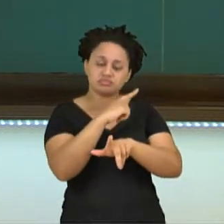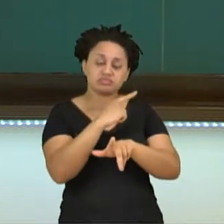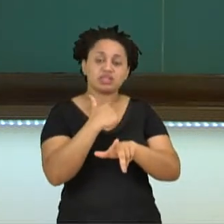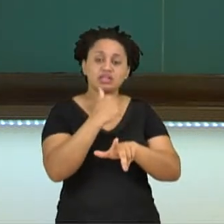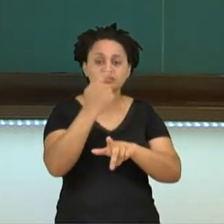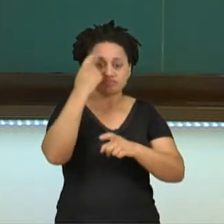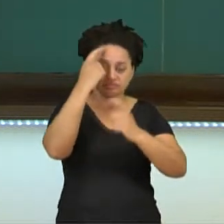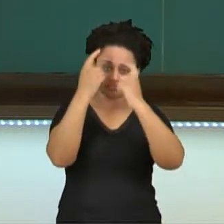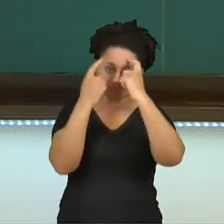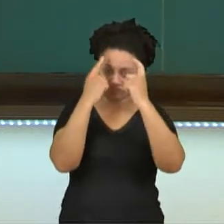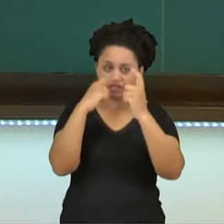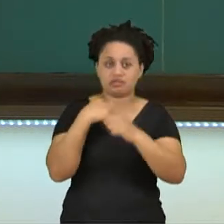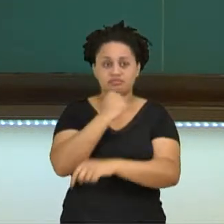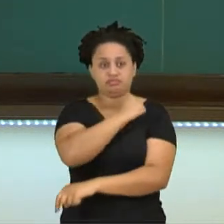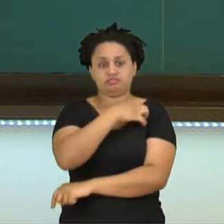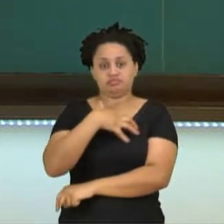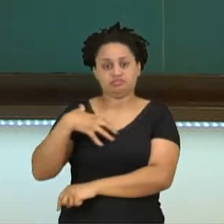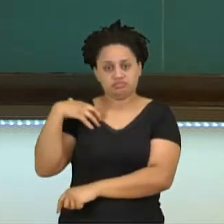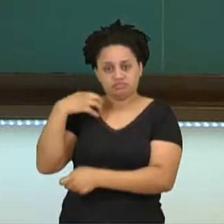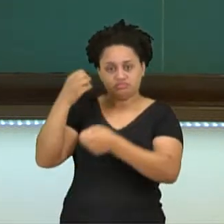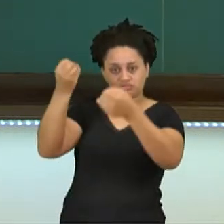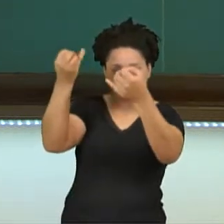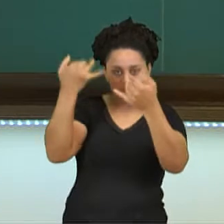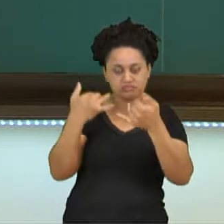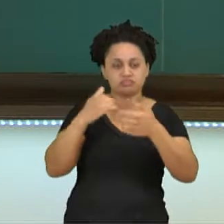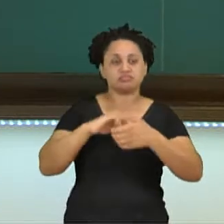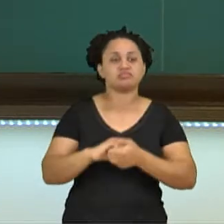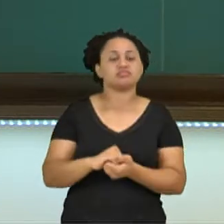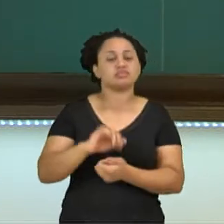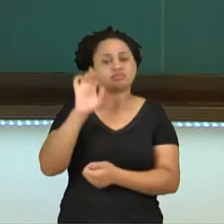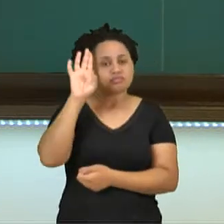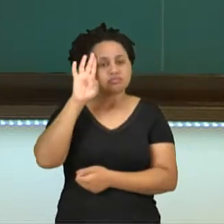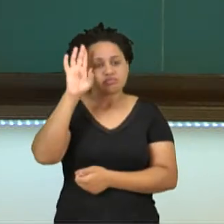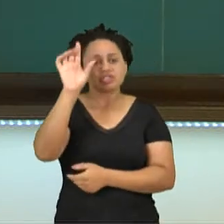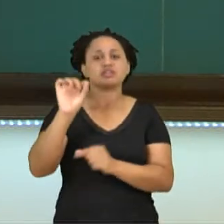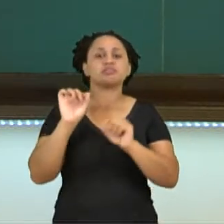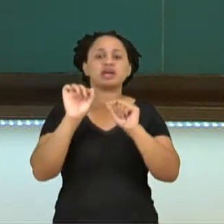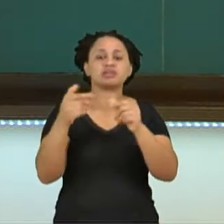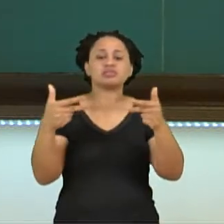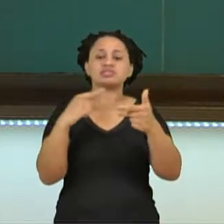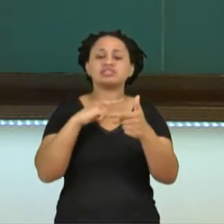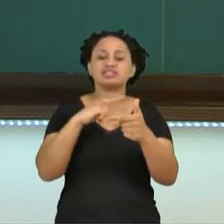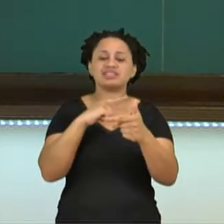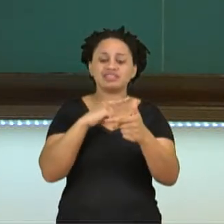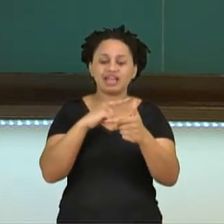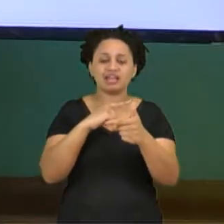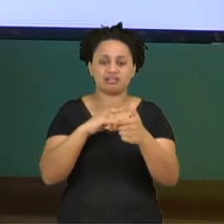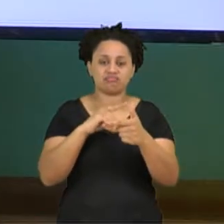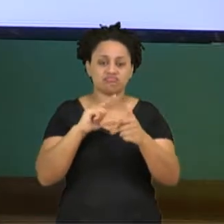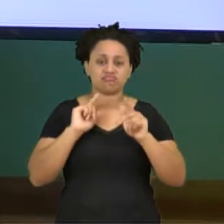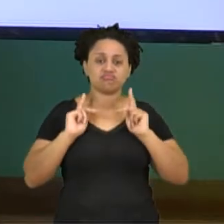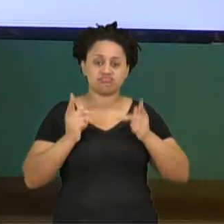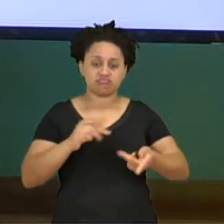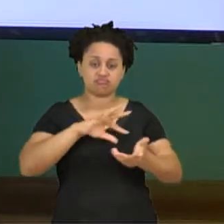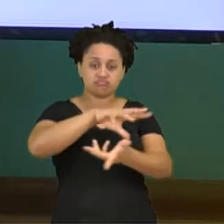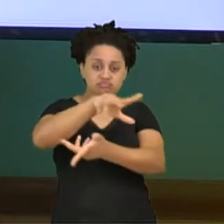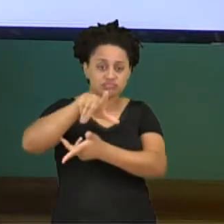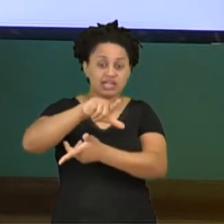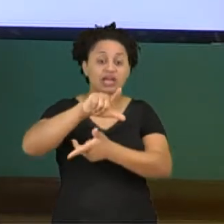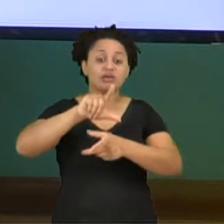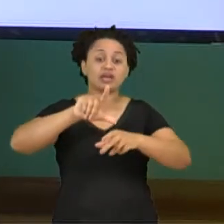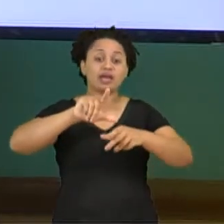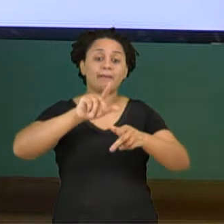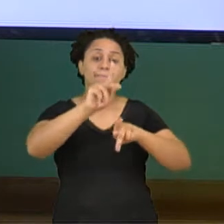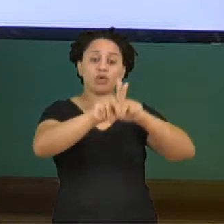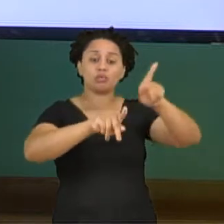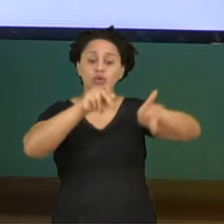trazidas por Aristóteles. Entre as principais riquezas da humanidade está a diversidade entre os